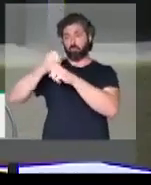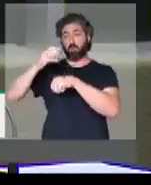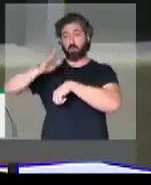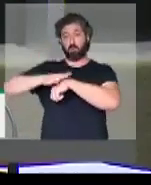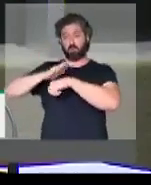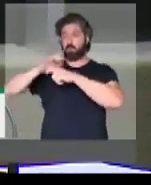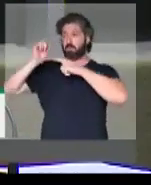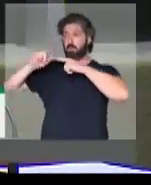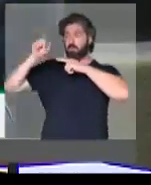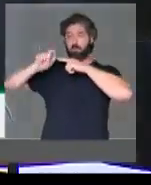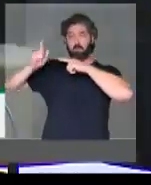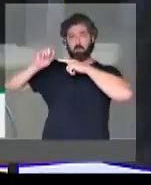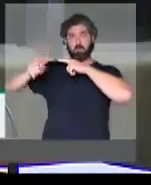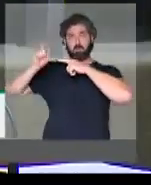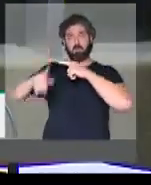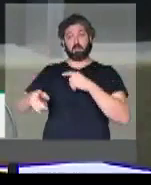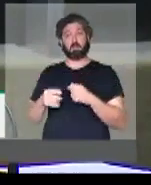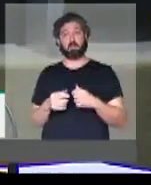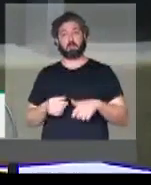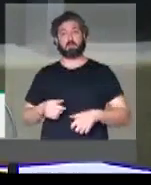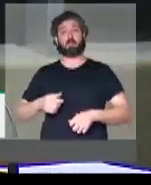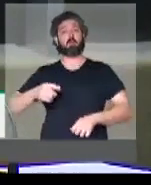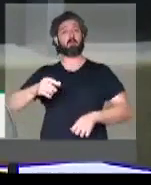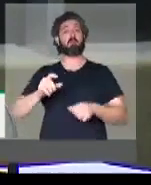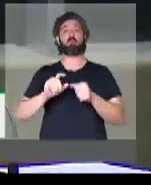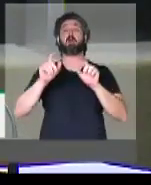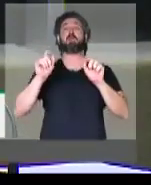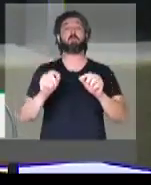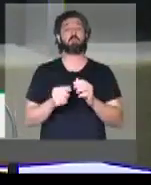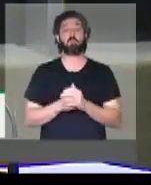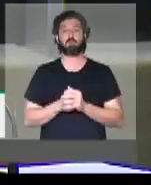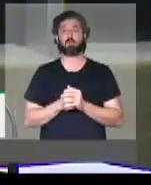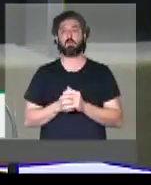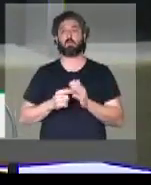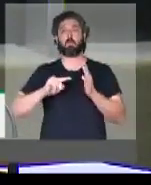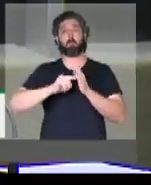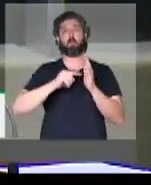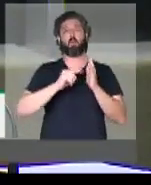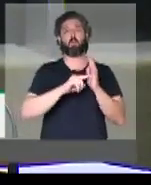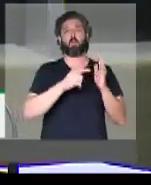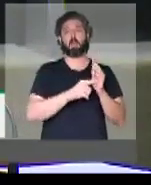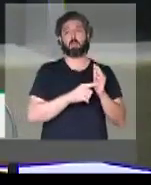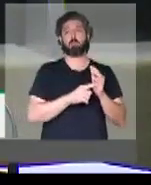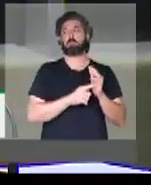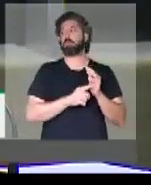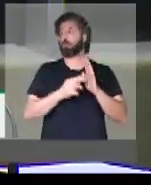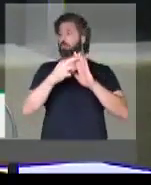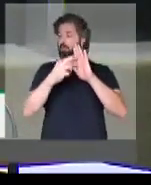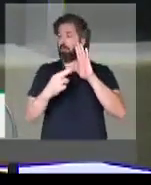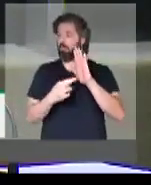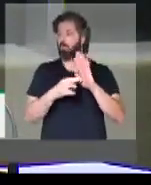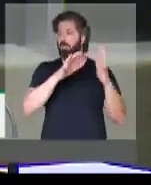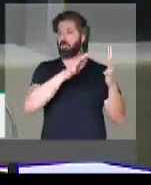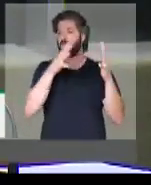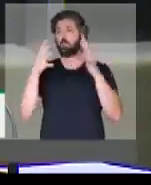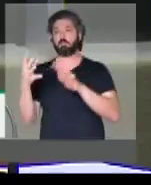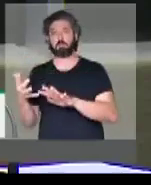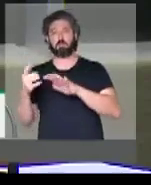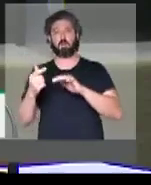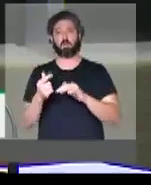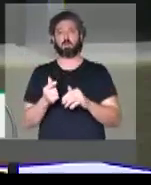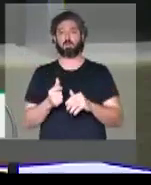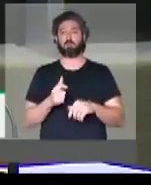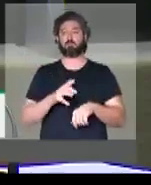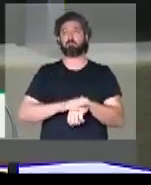ao tempo de contribuição, faria uma pontuação, se cria uma regra de transição